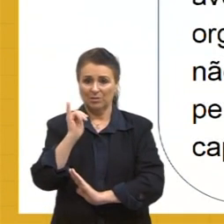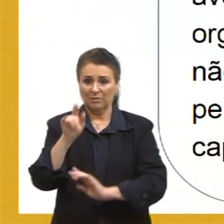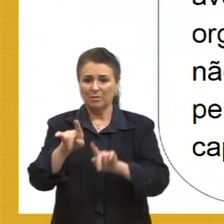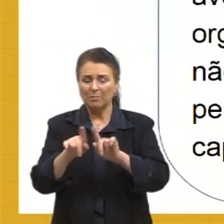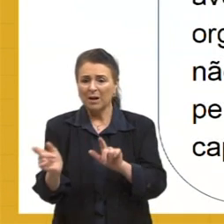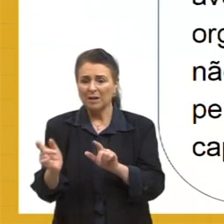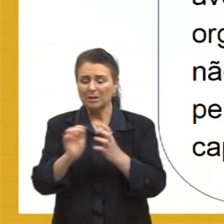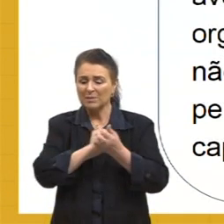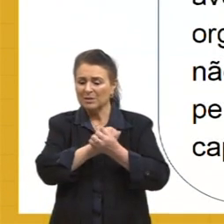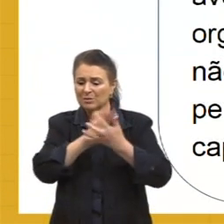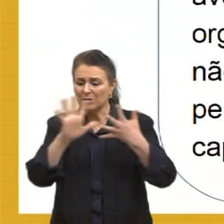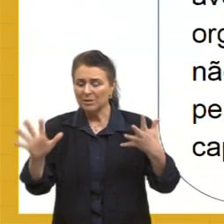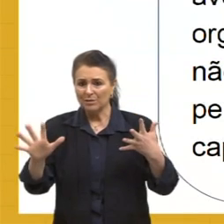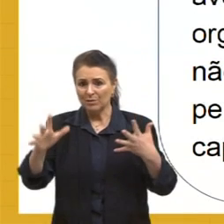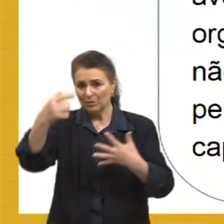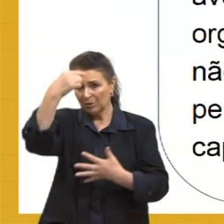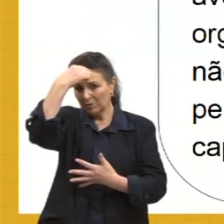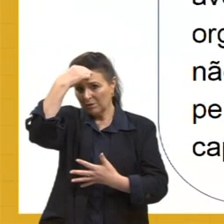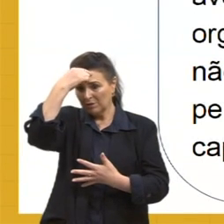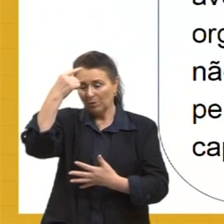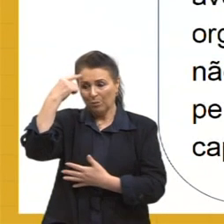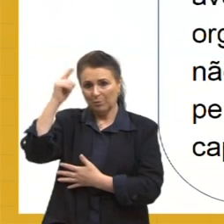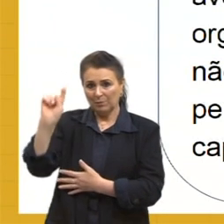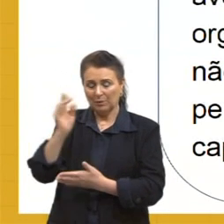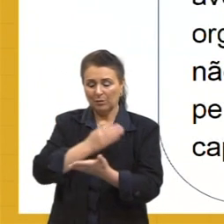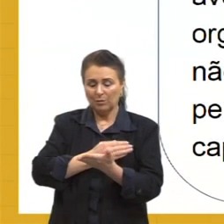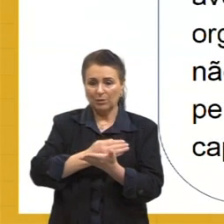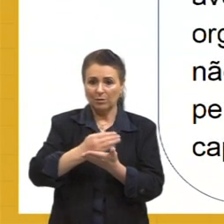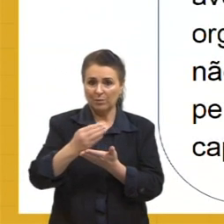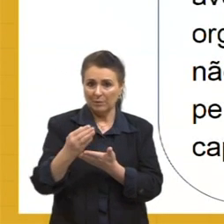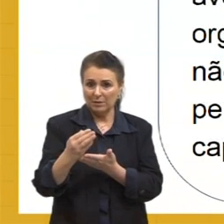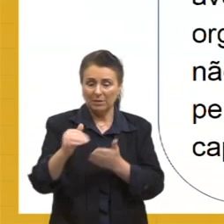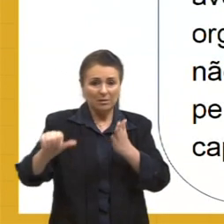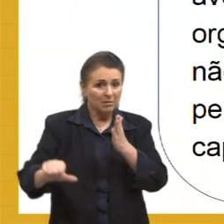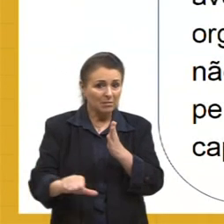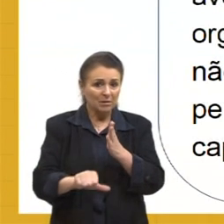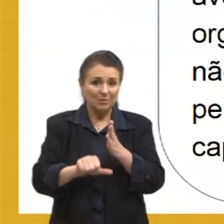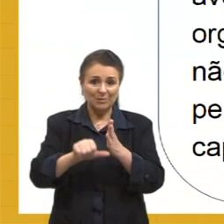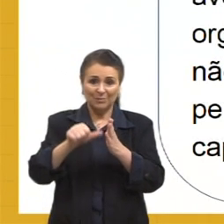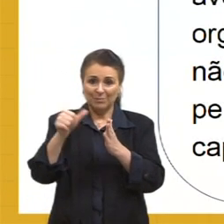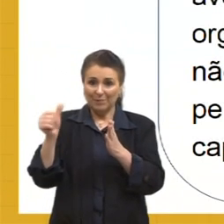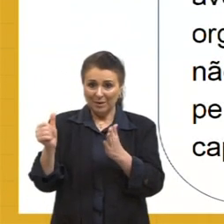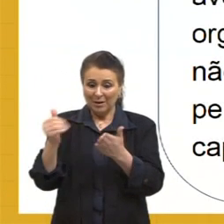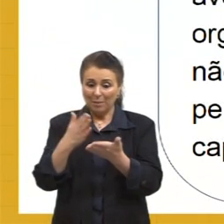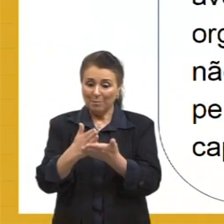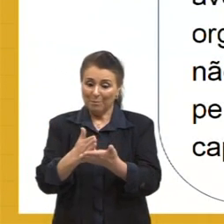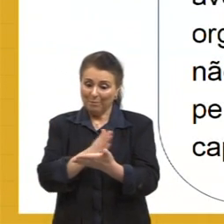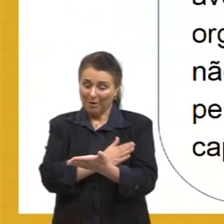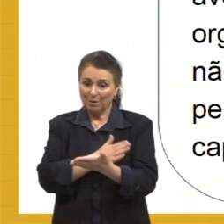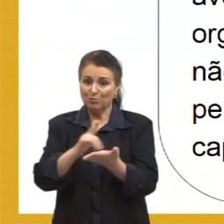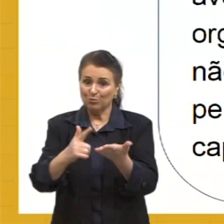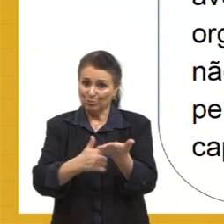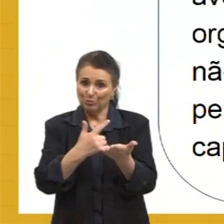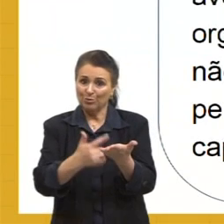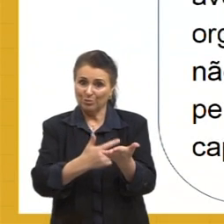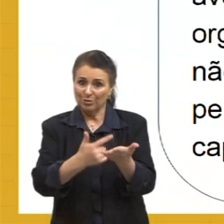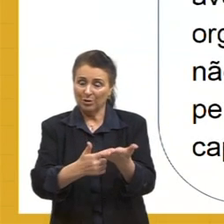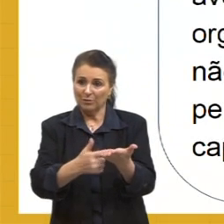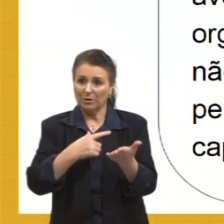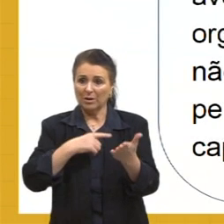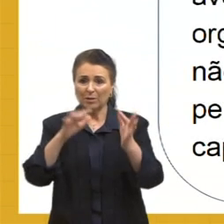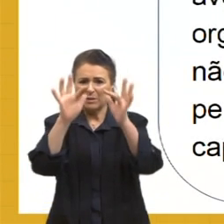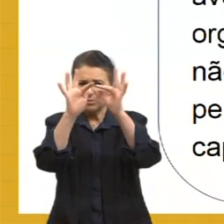consciência, este pensamento. Vejo que começa... Esta aqui é a primeira parte do livro, o trecho escolhido. Começa com essas linhas